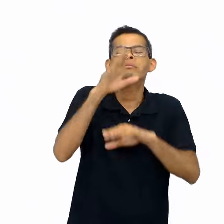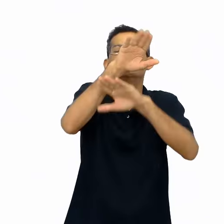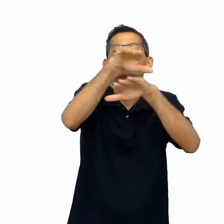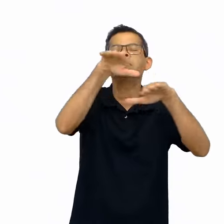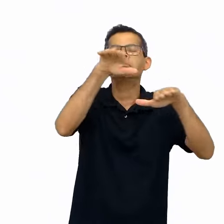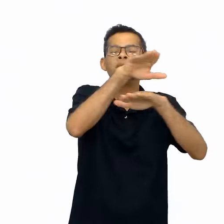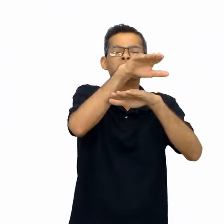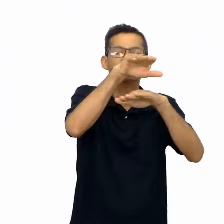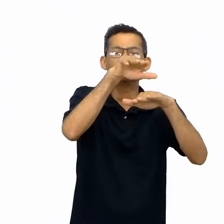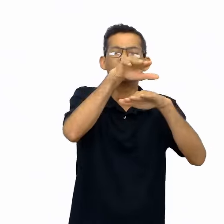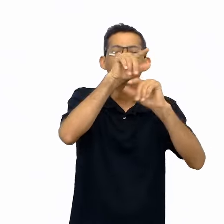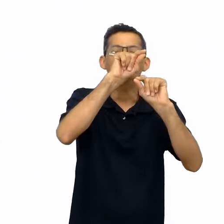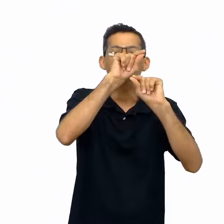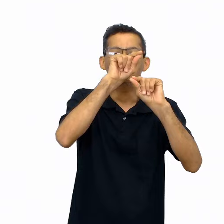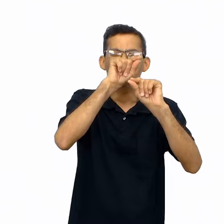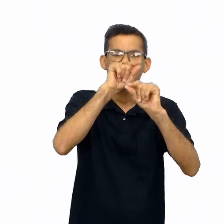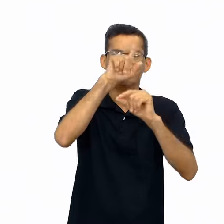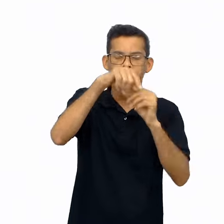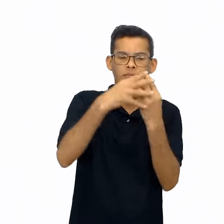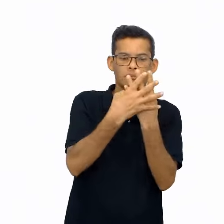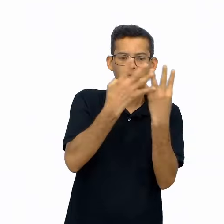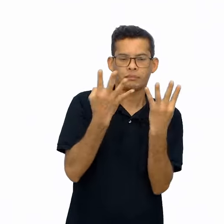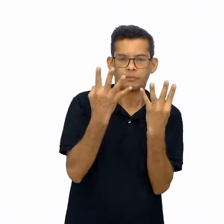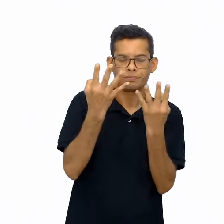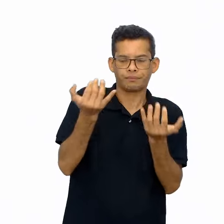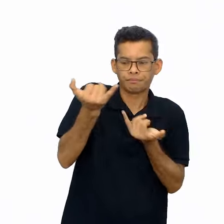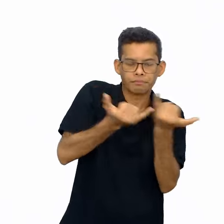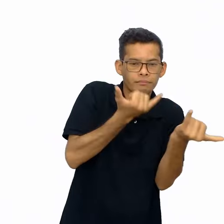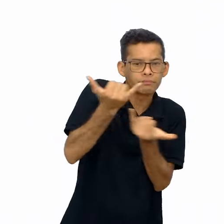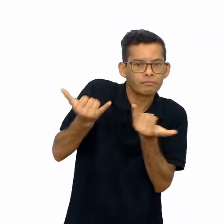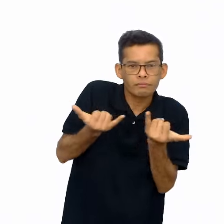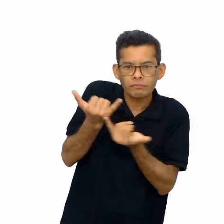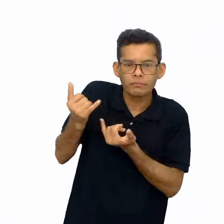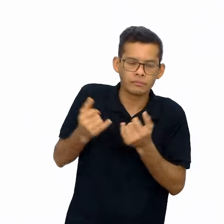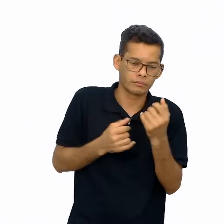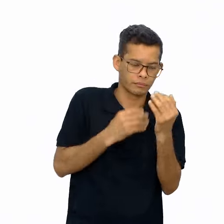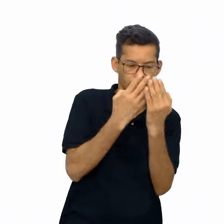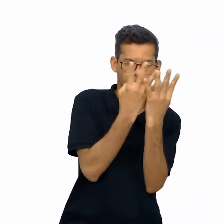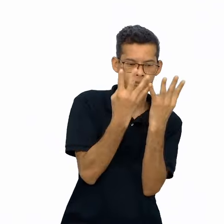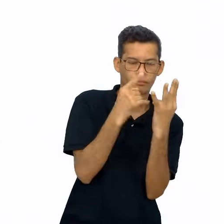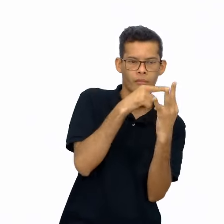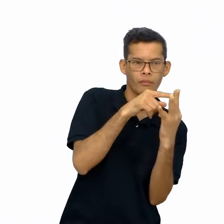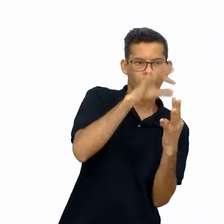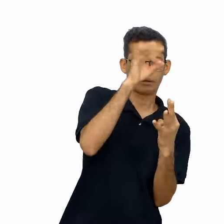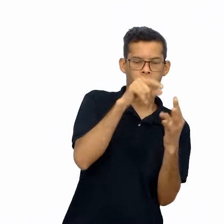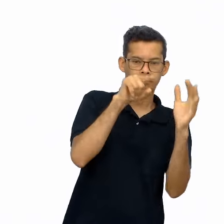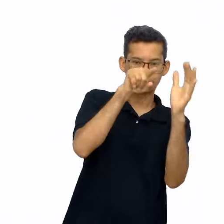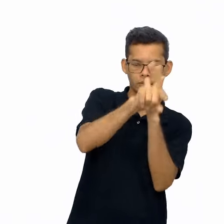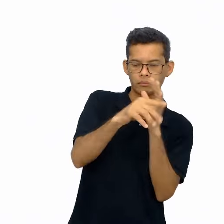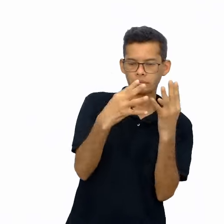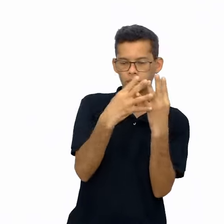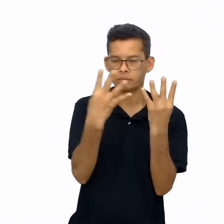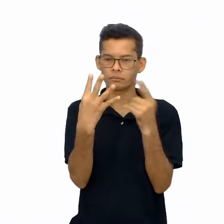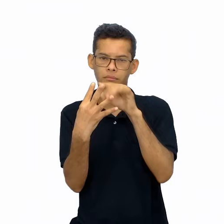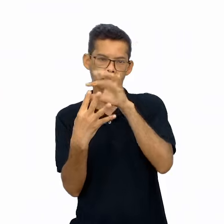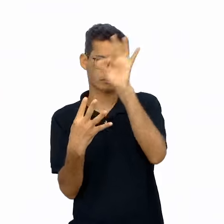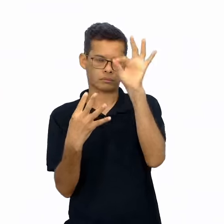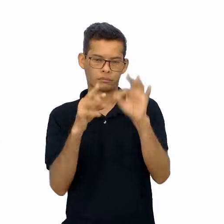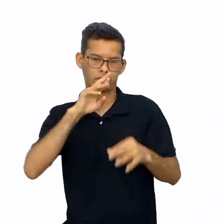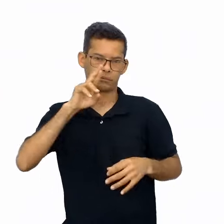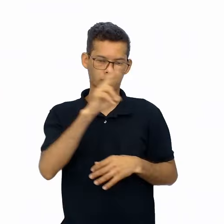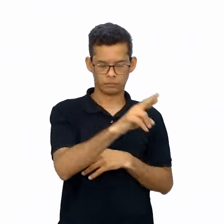em que uma carta é a adivinha e a outra, o par, é composta pelo desenho que representa. Notem que, para